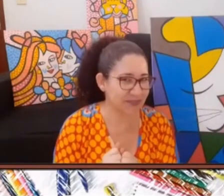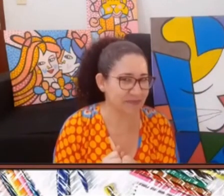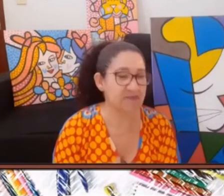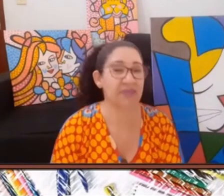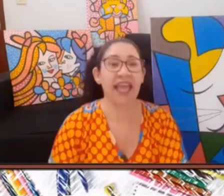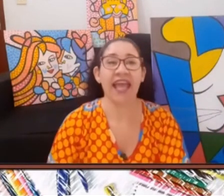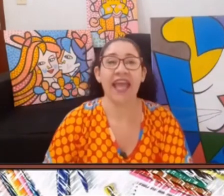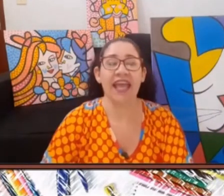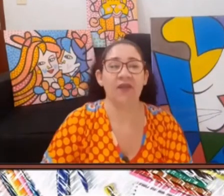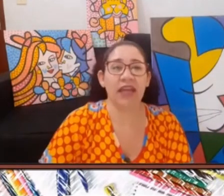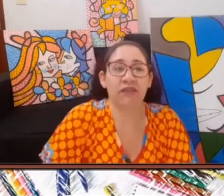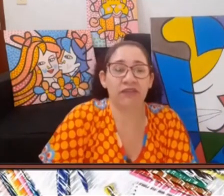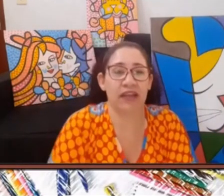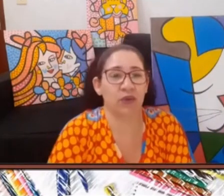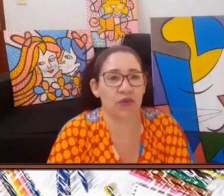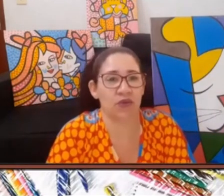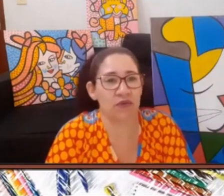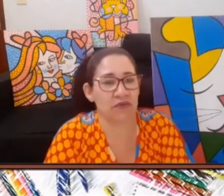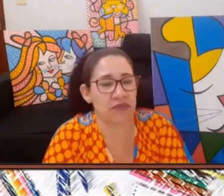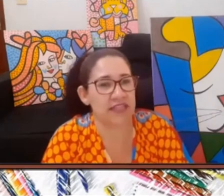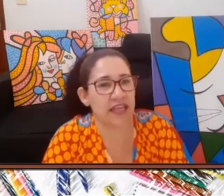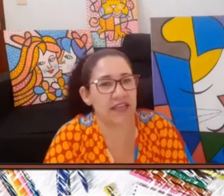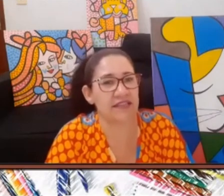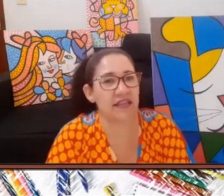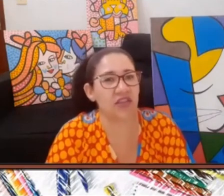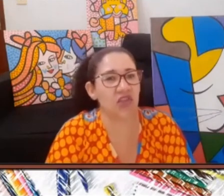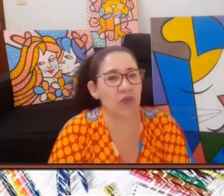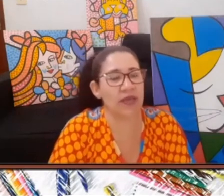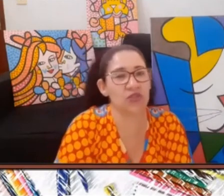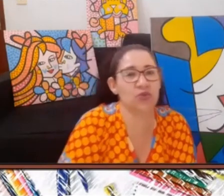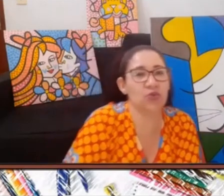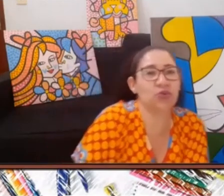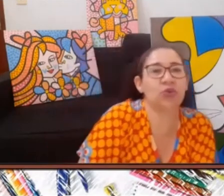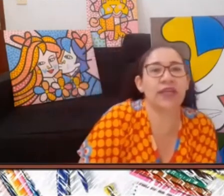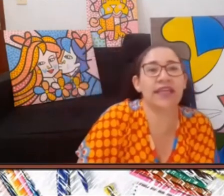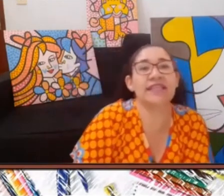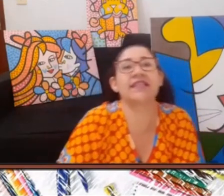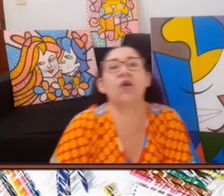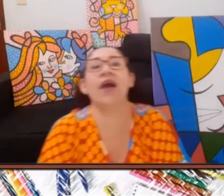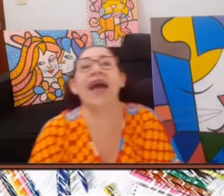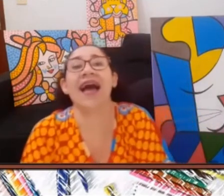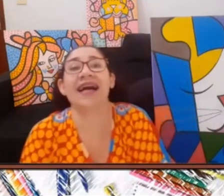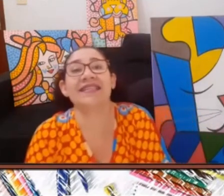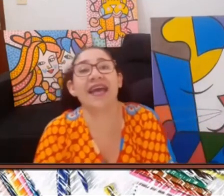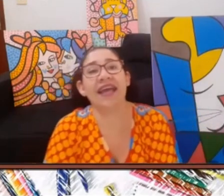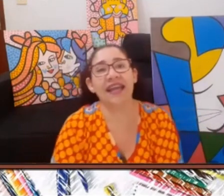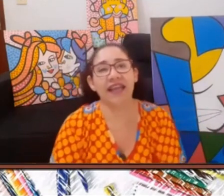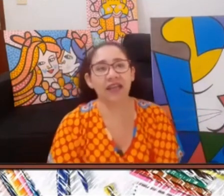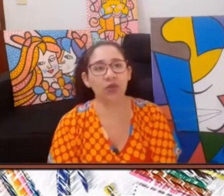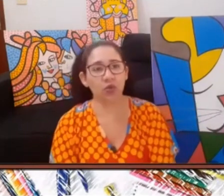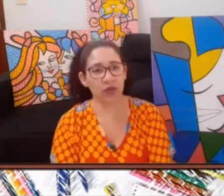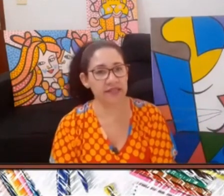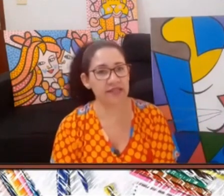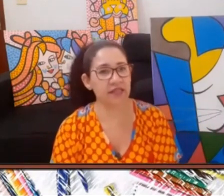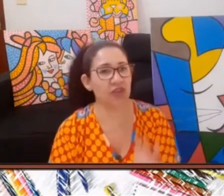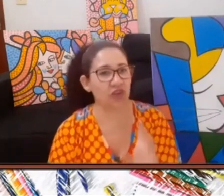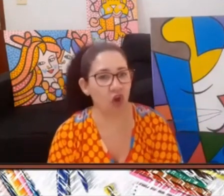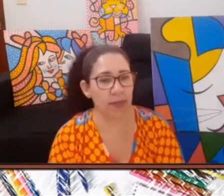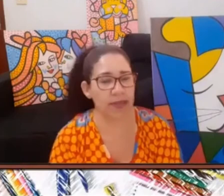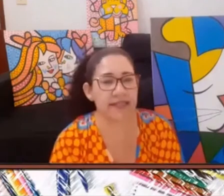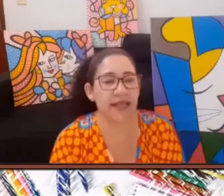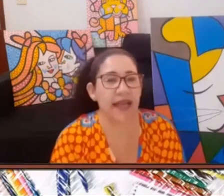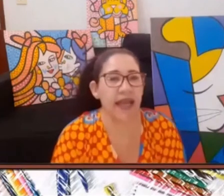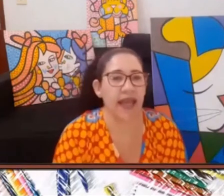quero falar hoje com vocês de um assunto que são as releituras